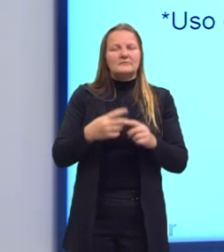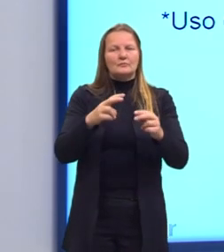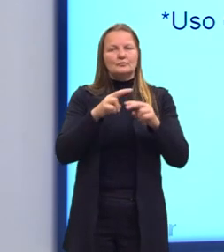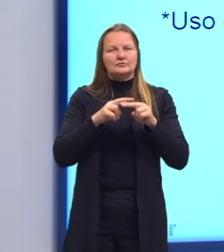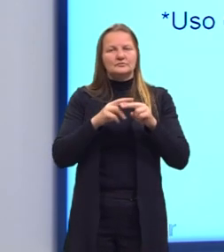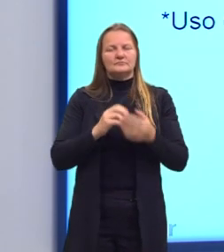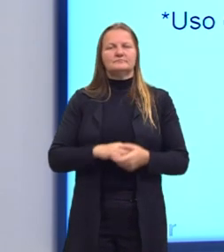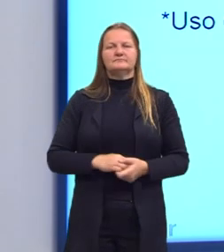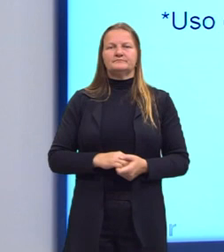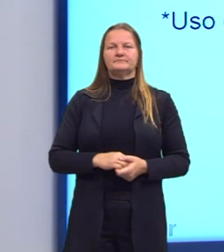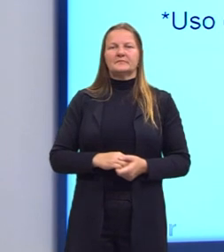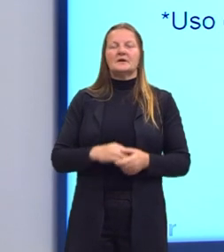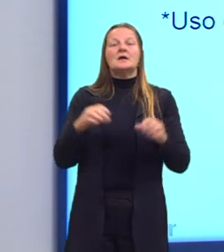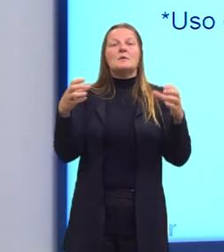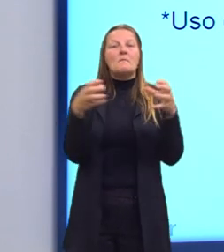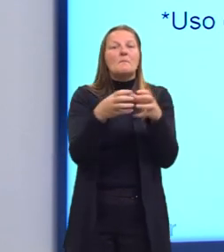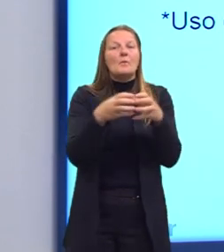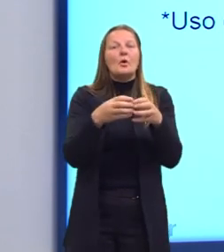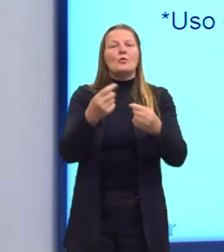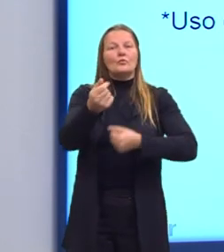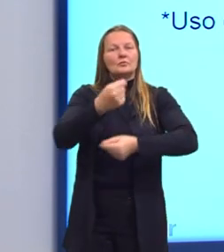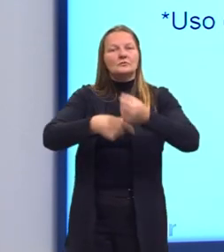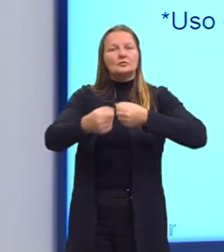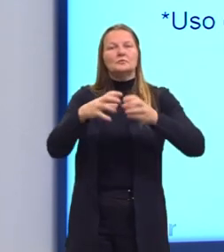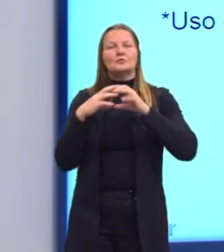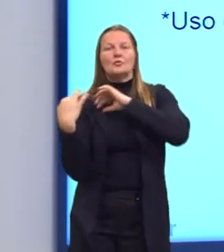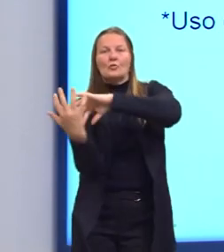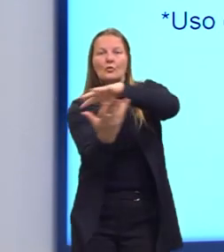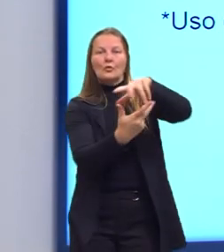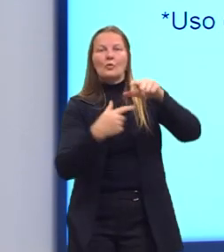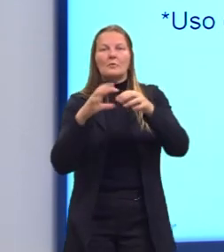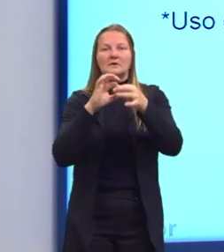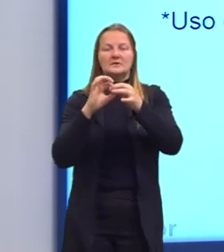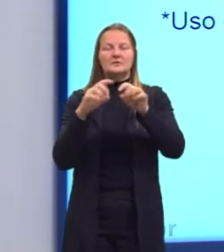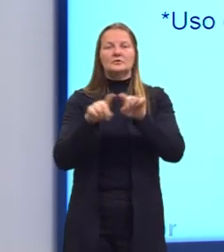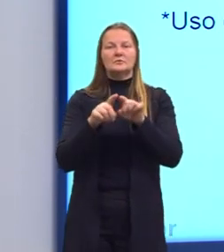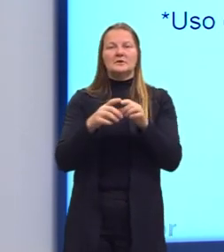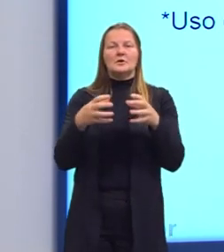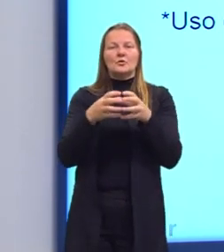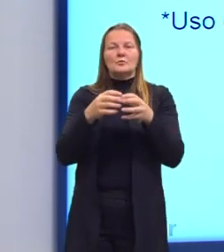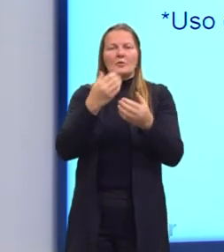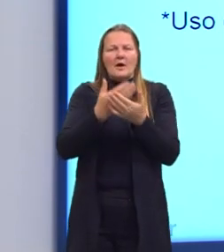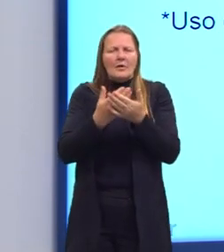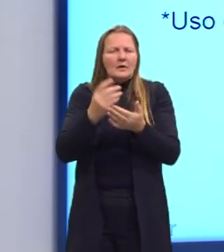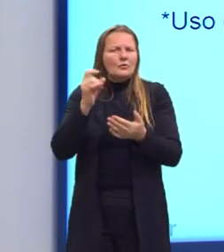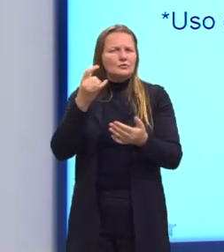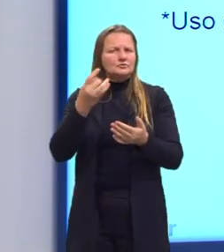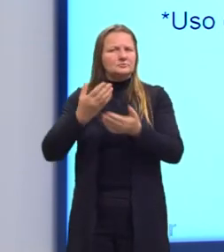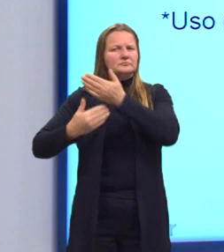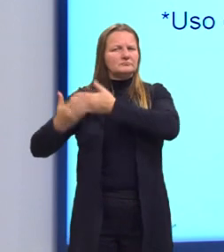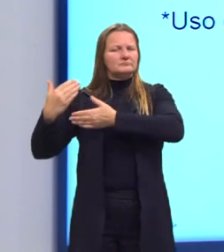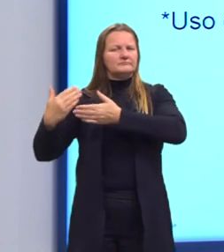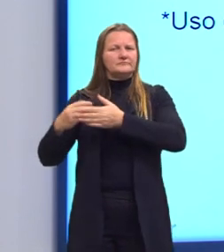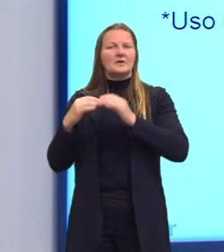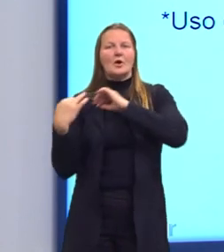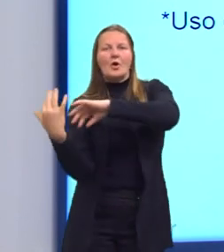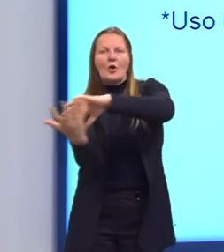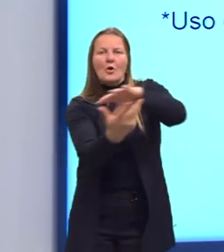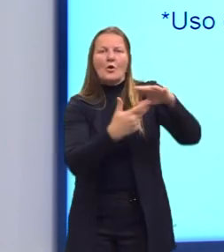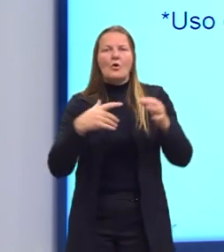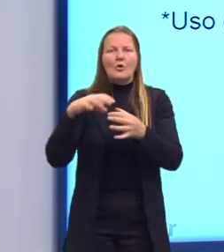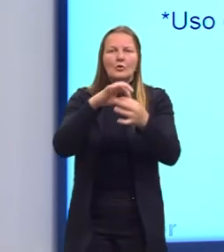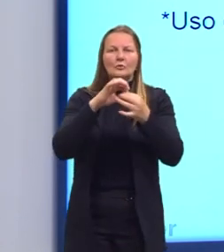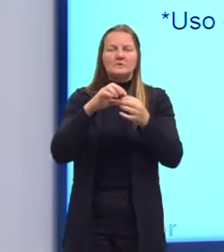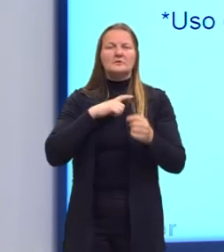Aí nós temos os blocos econômicos, também na globalização. Lembre-se que nós já discutimos na última aula que o que vai acontecendo. A globalização é algo que